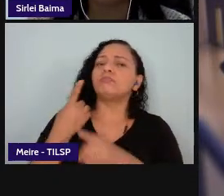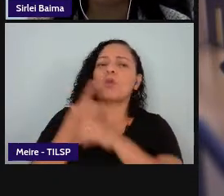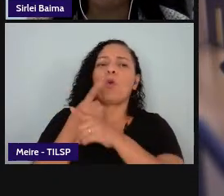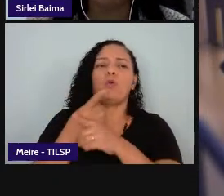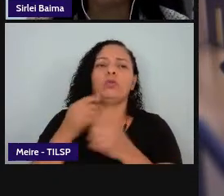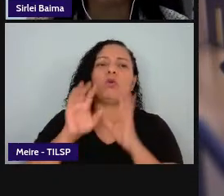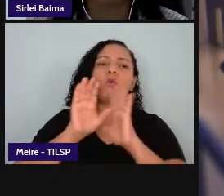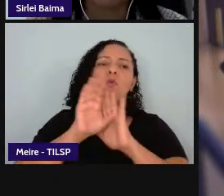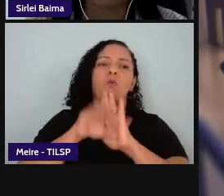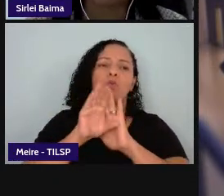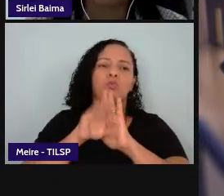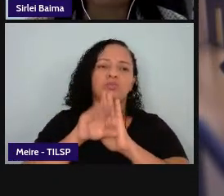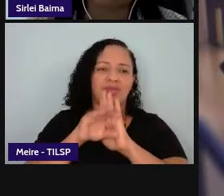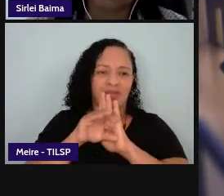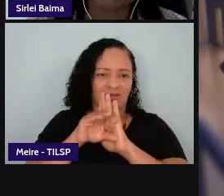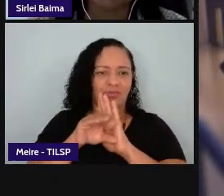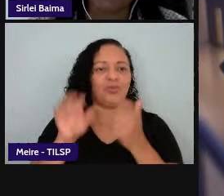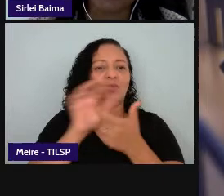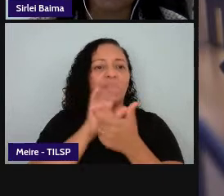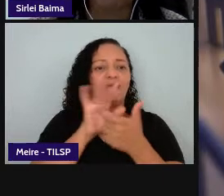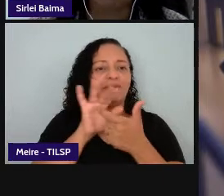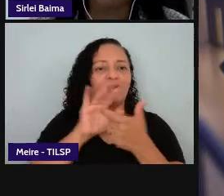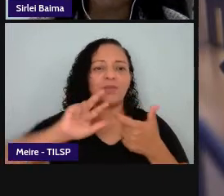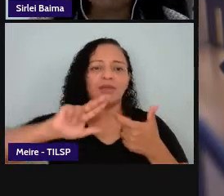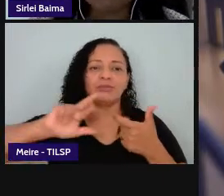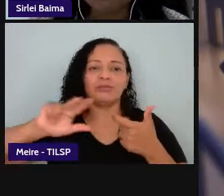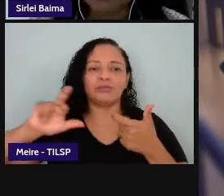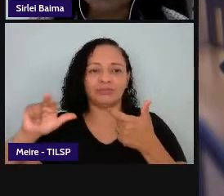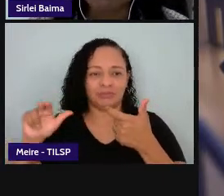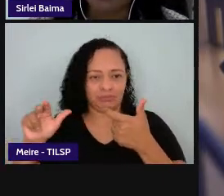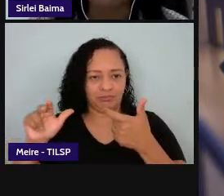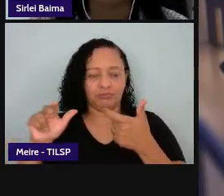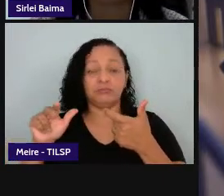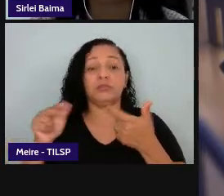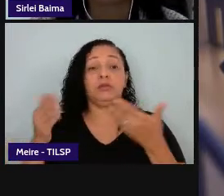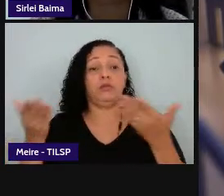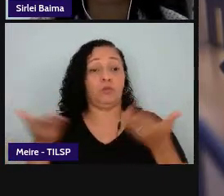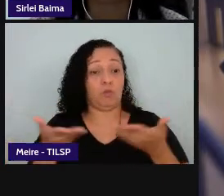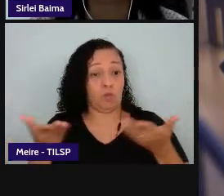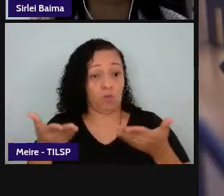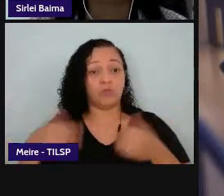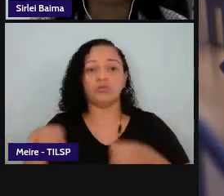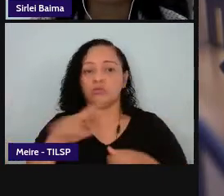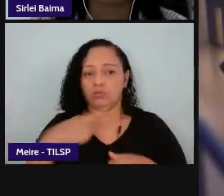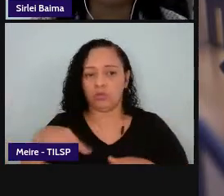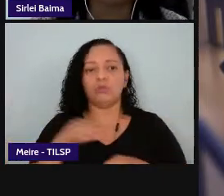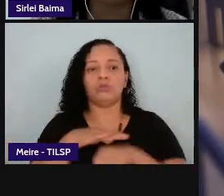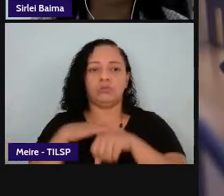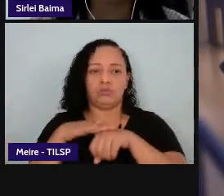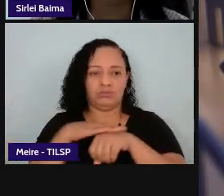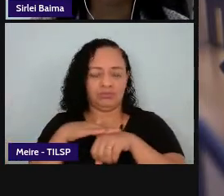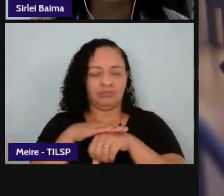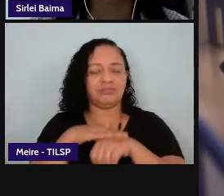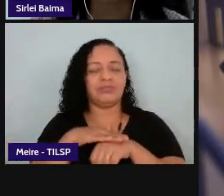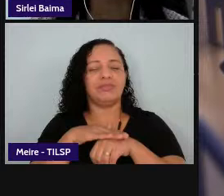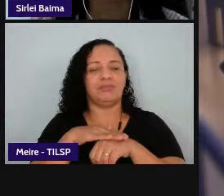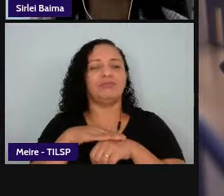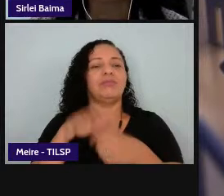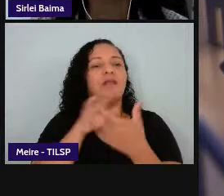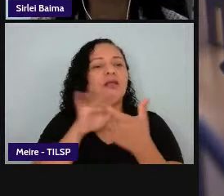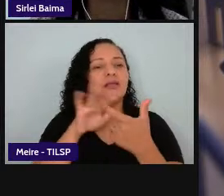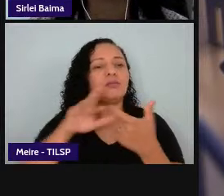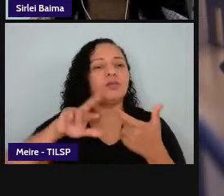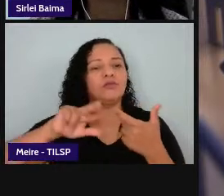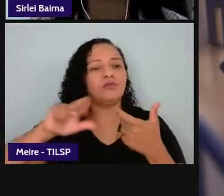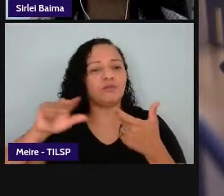um ponto da nossa conversa de hoje então os multiletramentos na perspectiva de Roxane Rojo são práticas